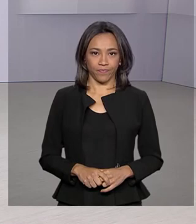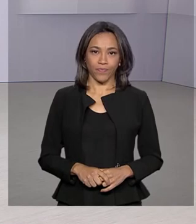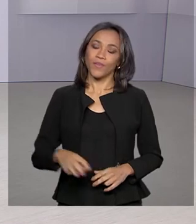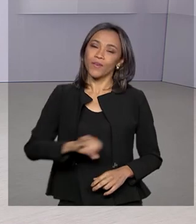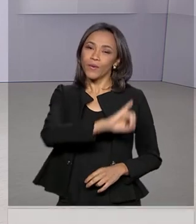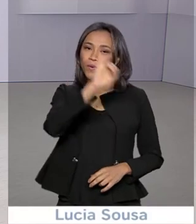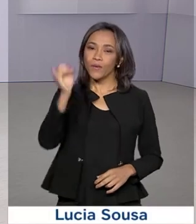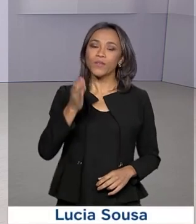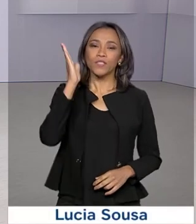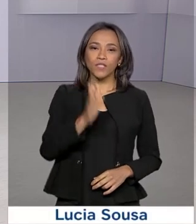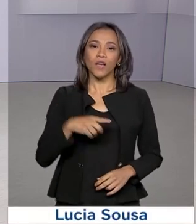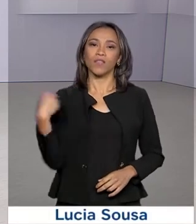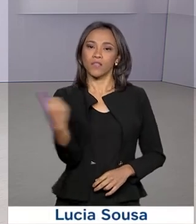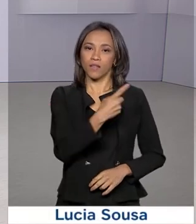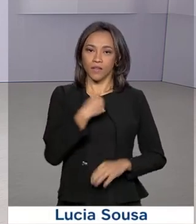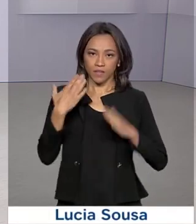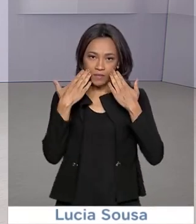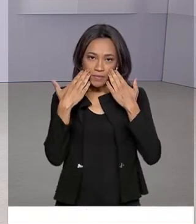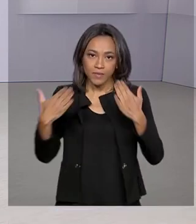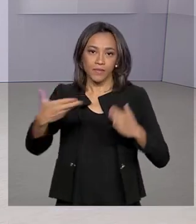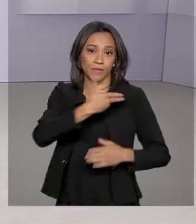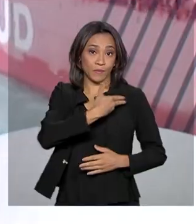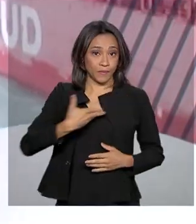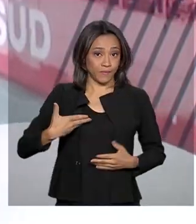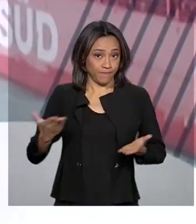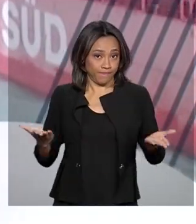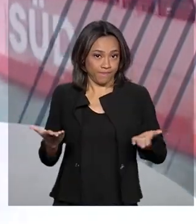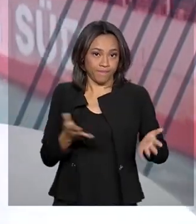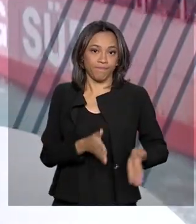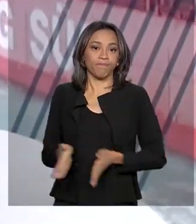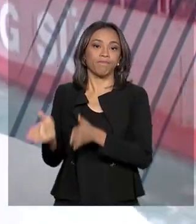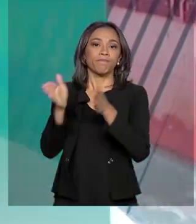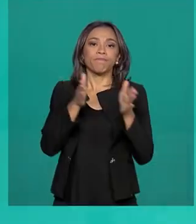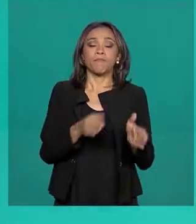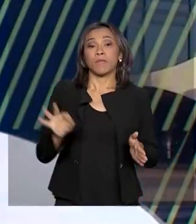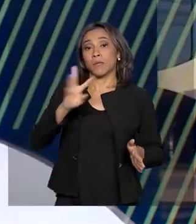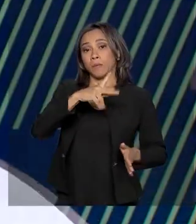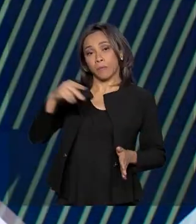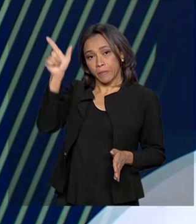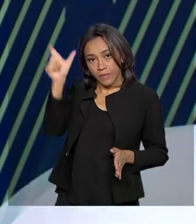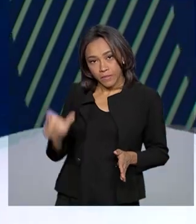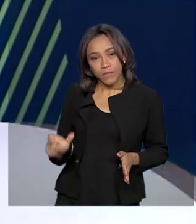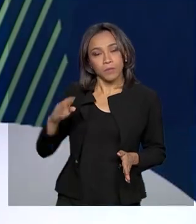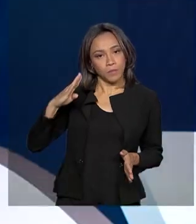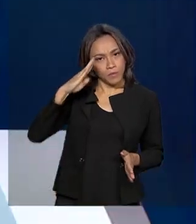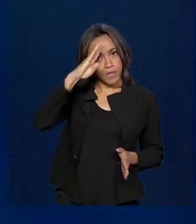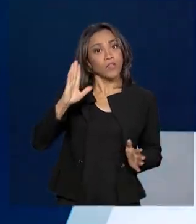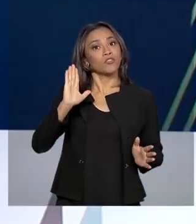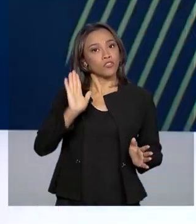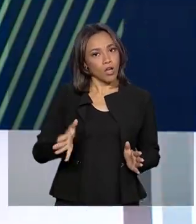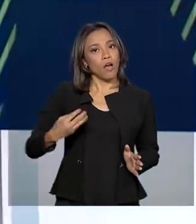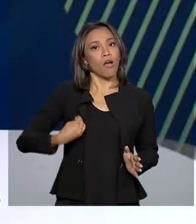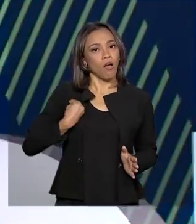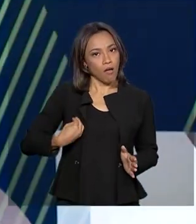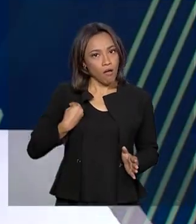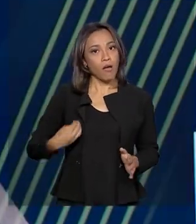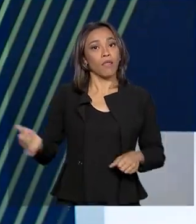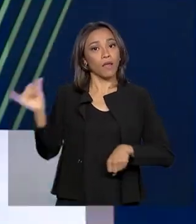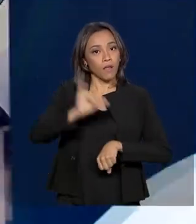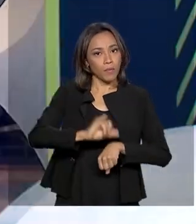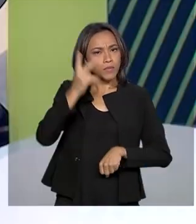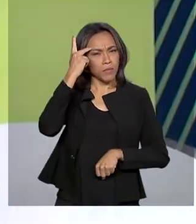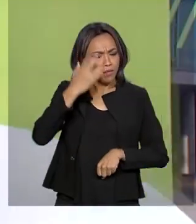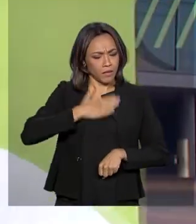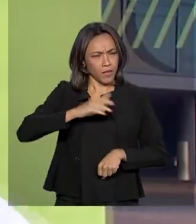Olá, já estamos no ar com Governo Agora. O presidente Jair Bolsonaro está hoje na capital paulista.